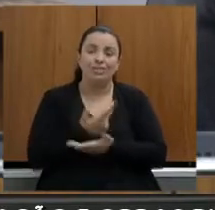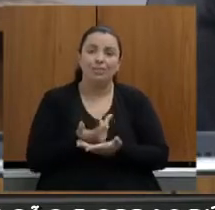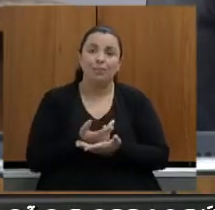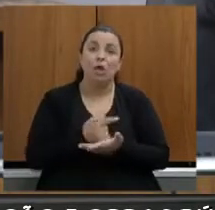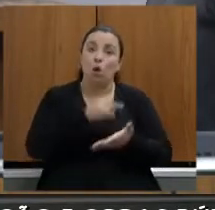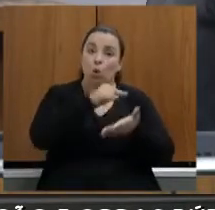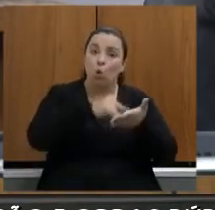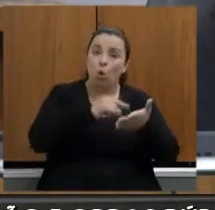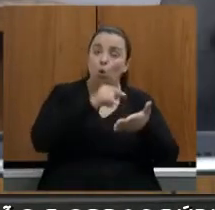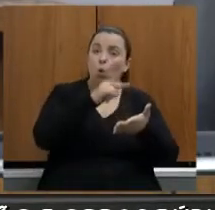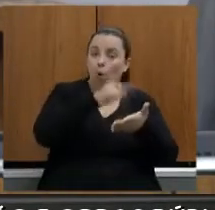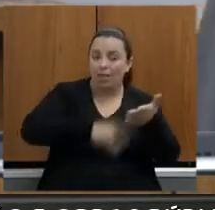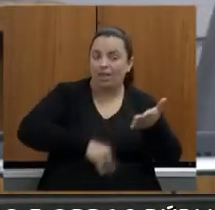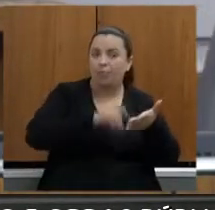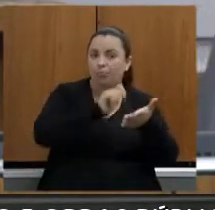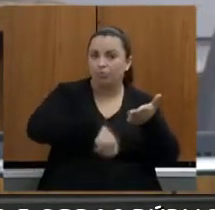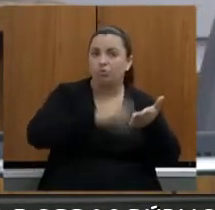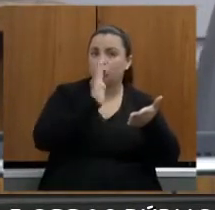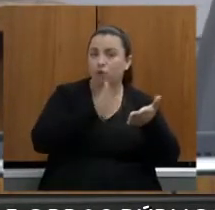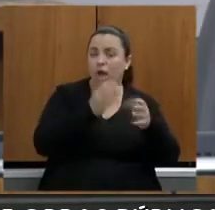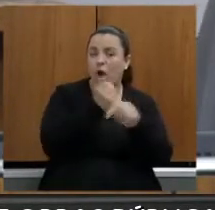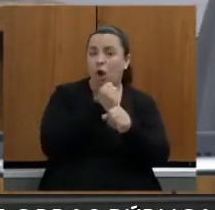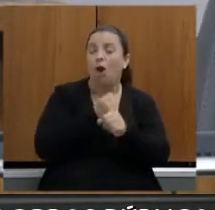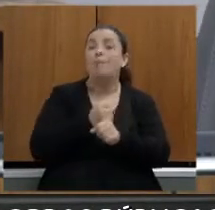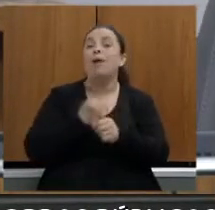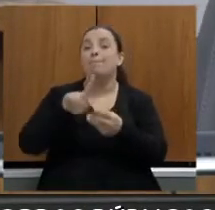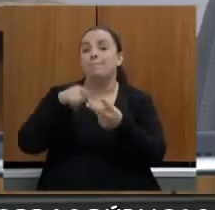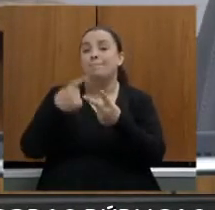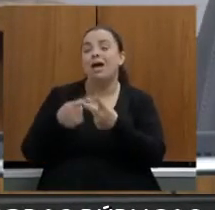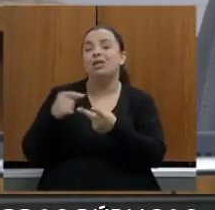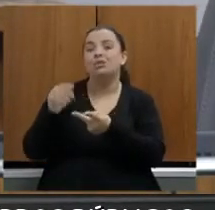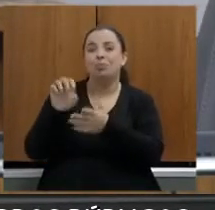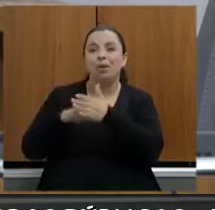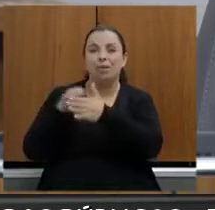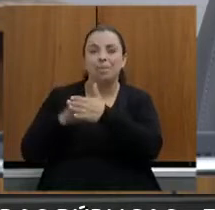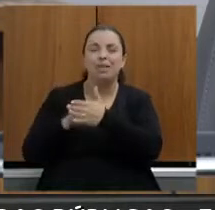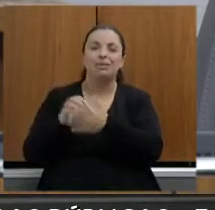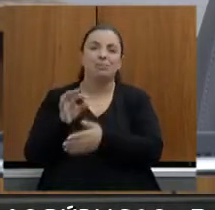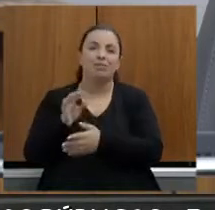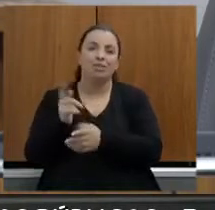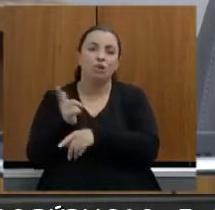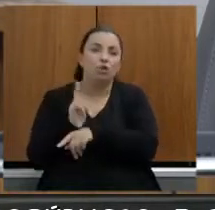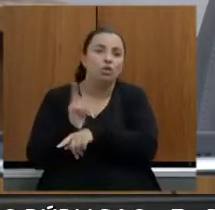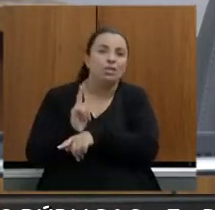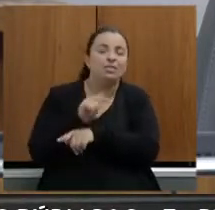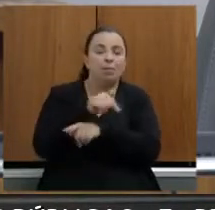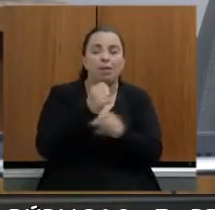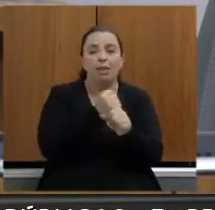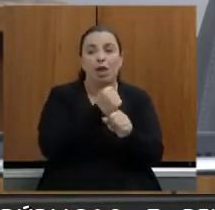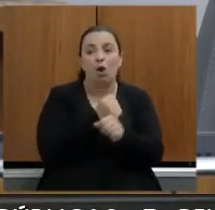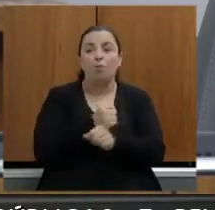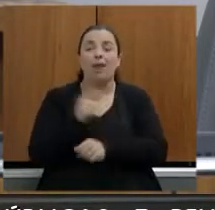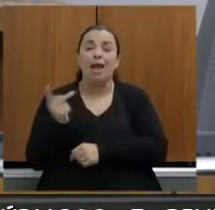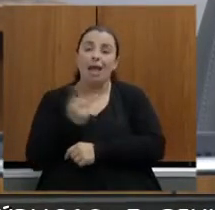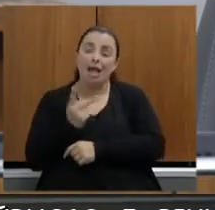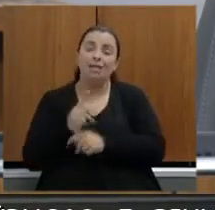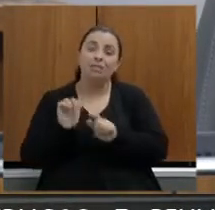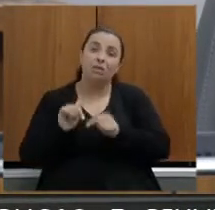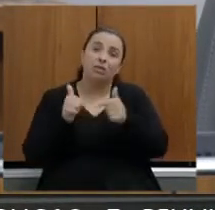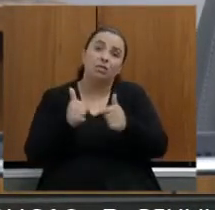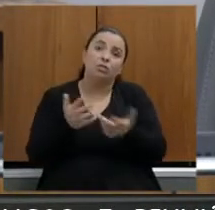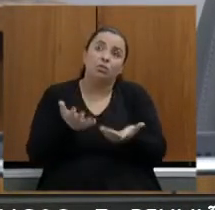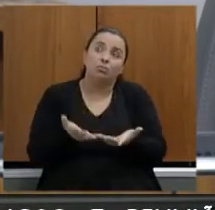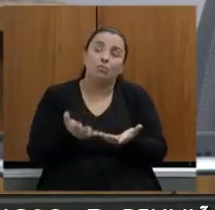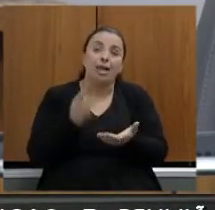que trabalha para o governo para fazer o gerenciamento então essas são as medidas que nós tomamos aí para evitar a paralisação às vezes